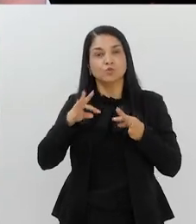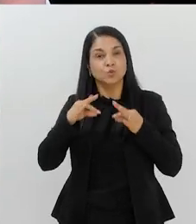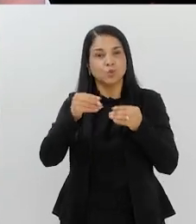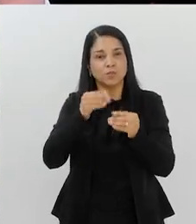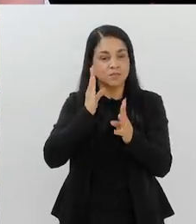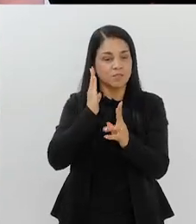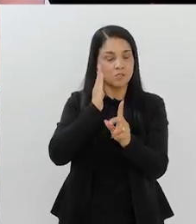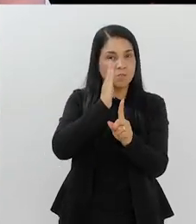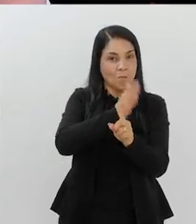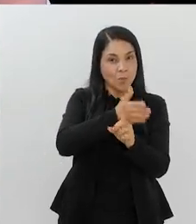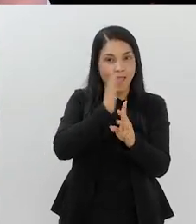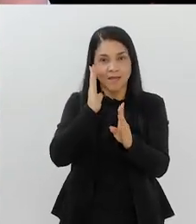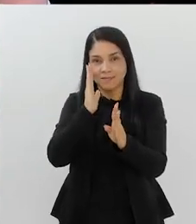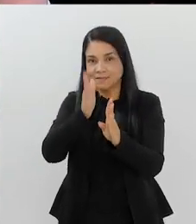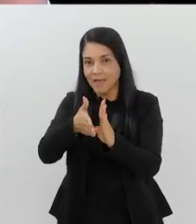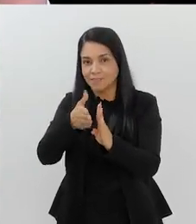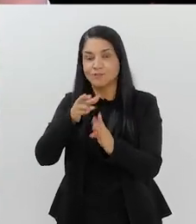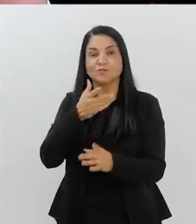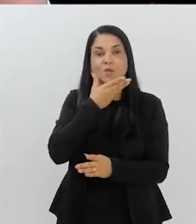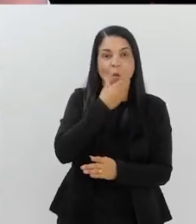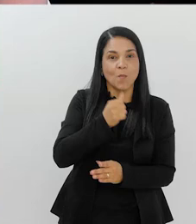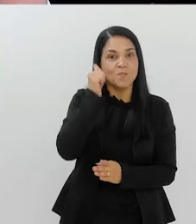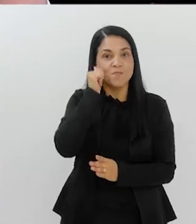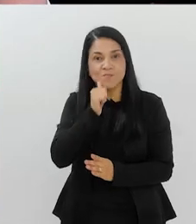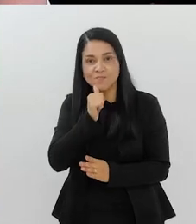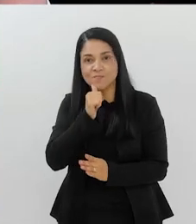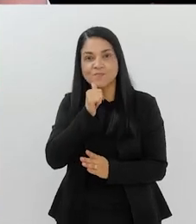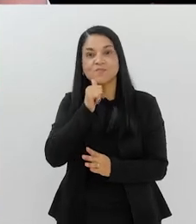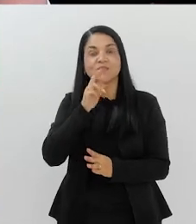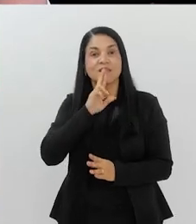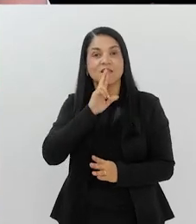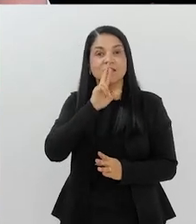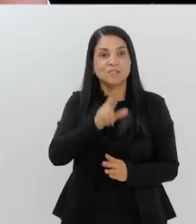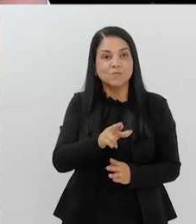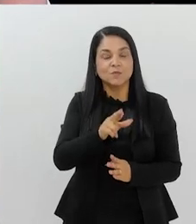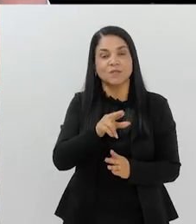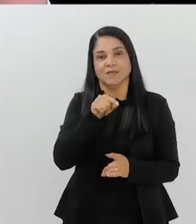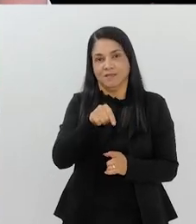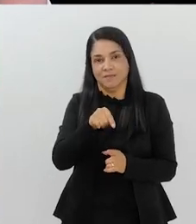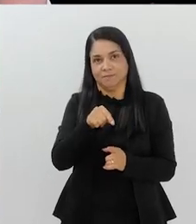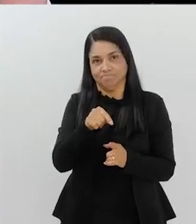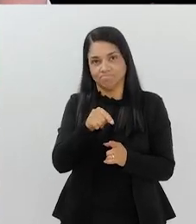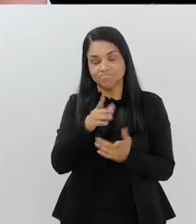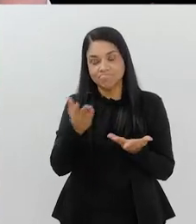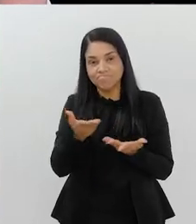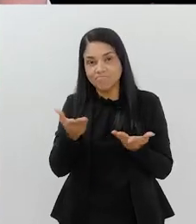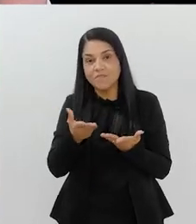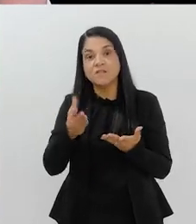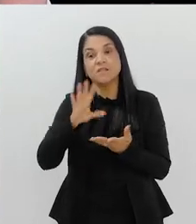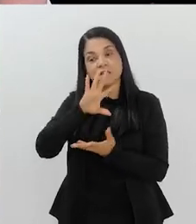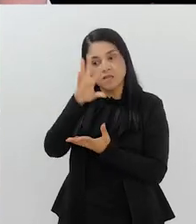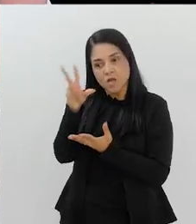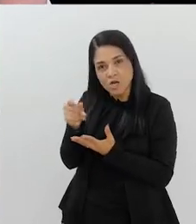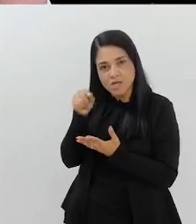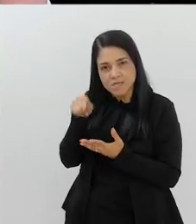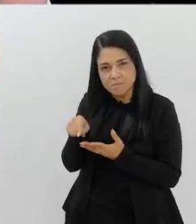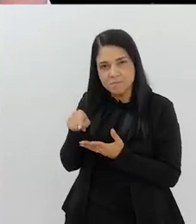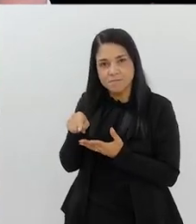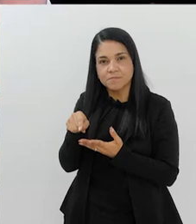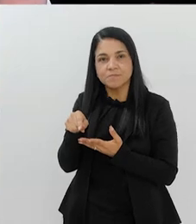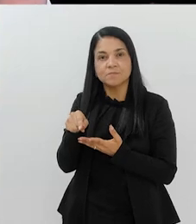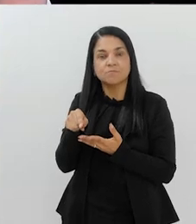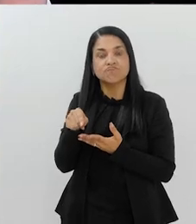homens e mulheres, e aí, respondendo realmente da questão olímpica, a gente não vê